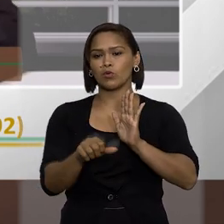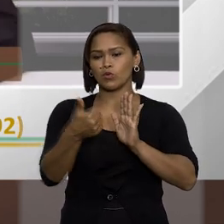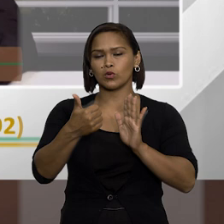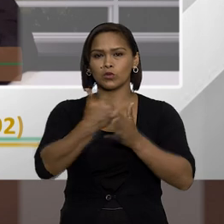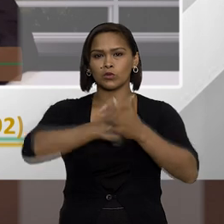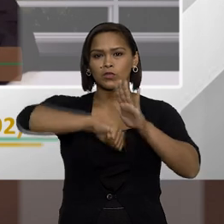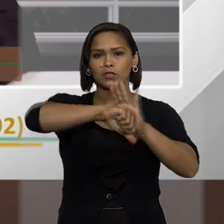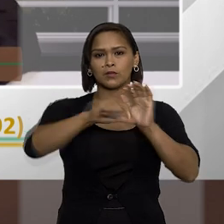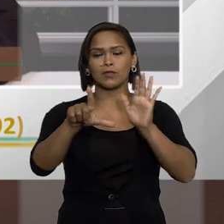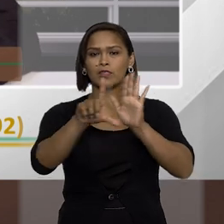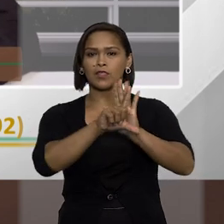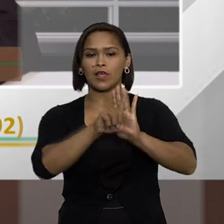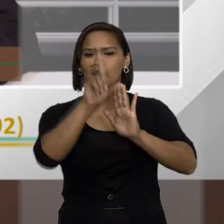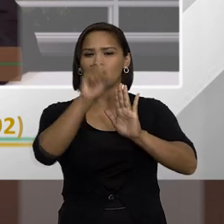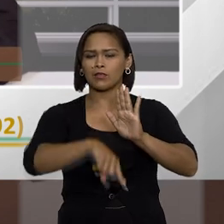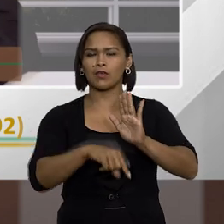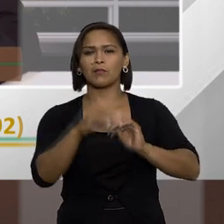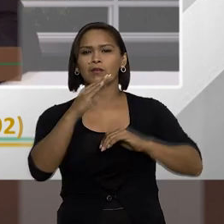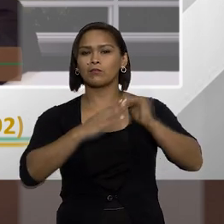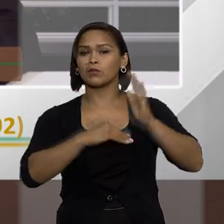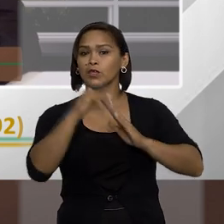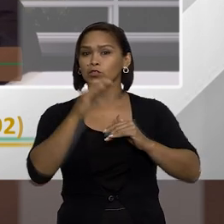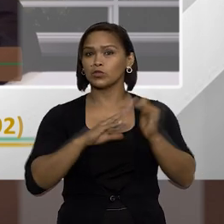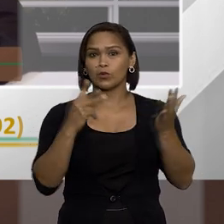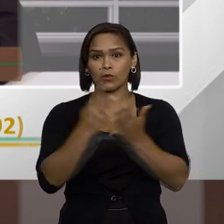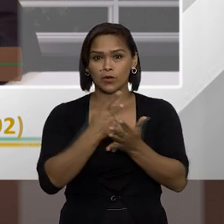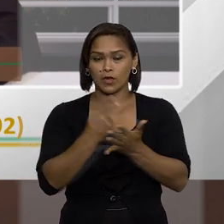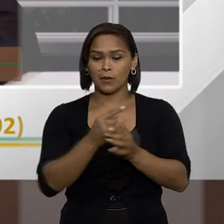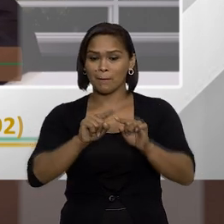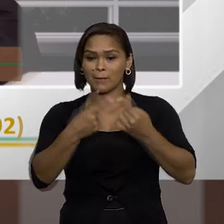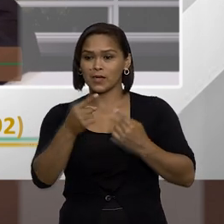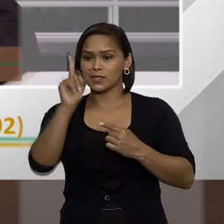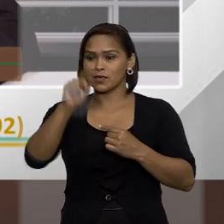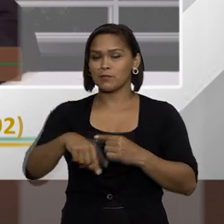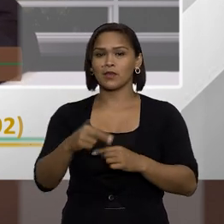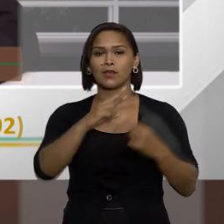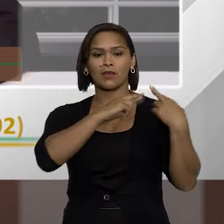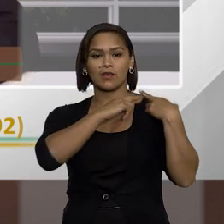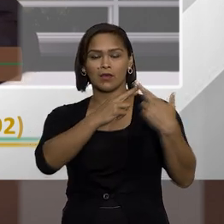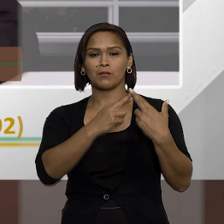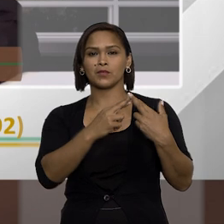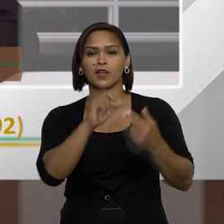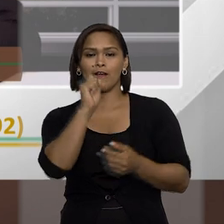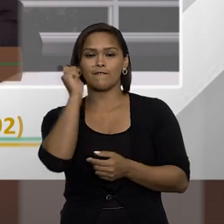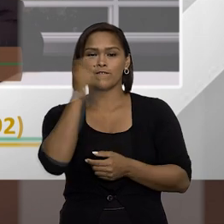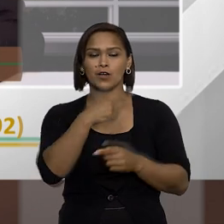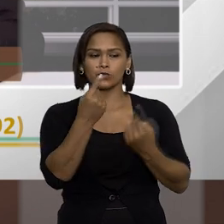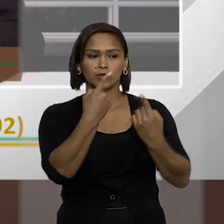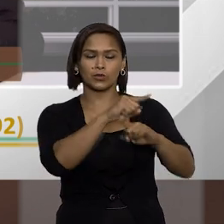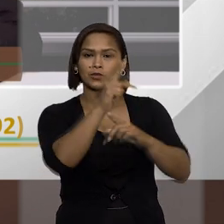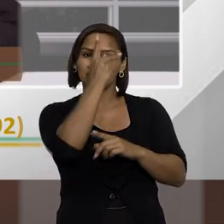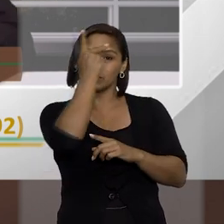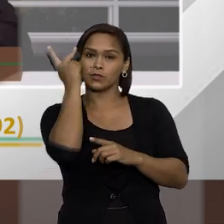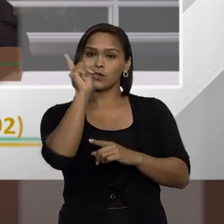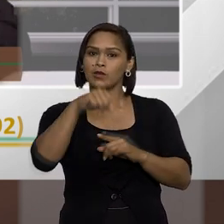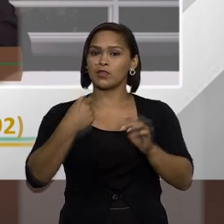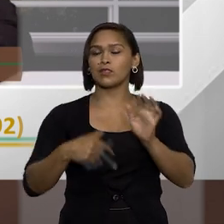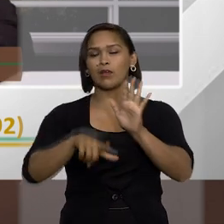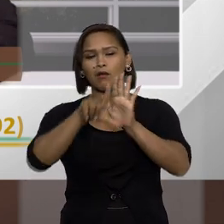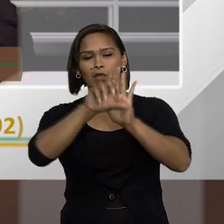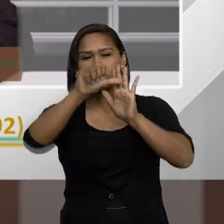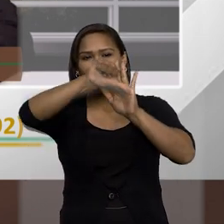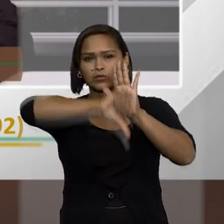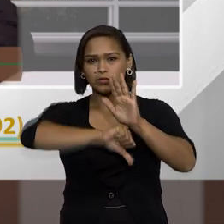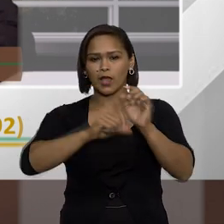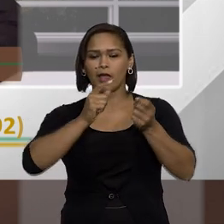O único crime na lei de improbidade não é para quem praticou o ato de improbidade, é para quem representa falsamente contra alguém. Então, a improbidade